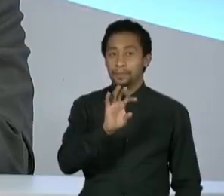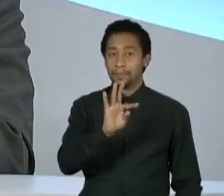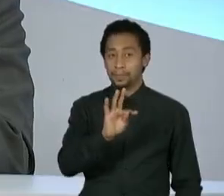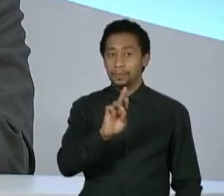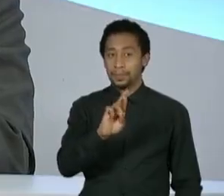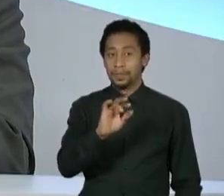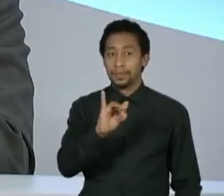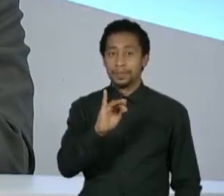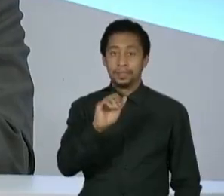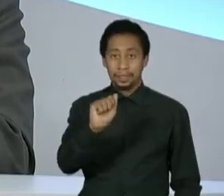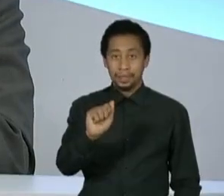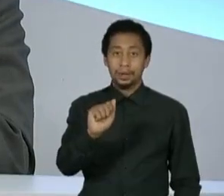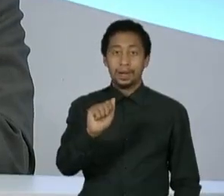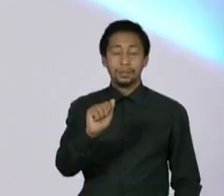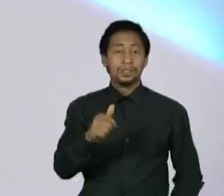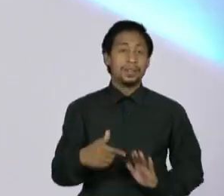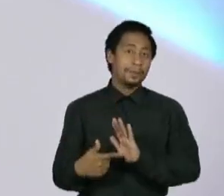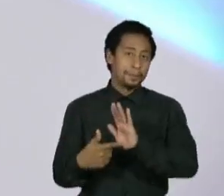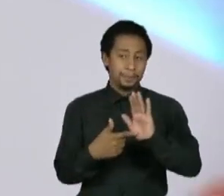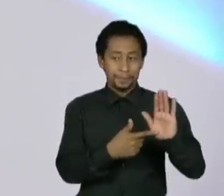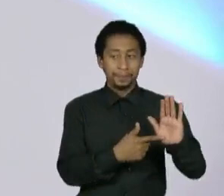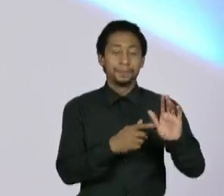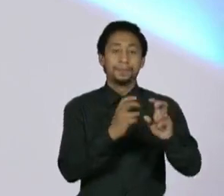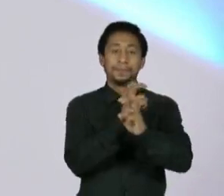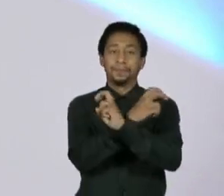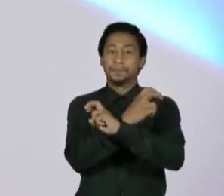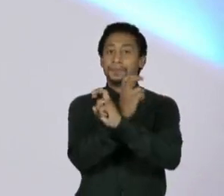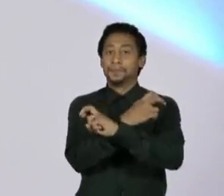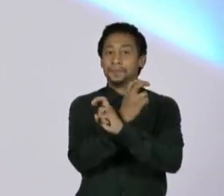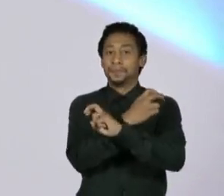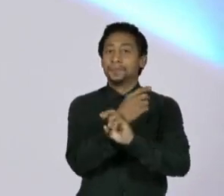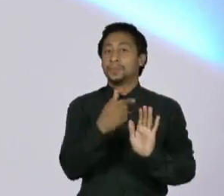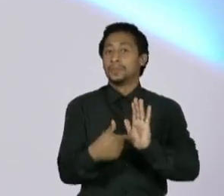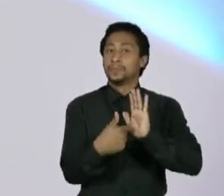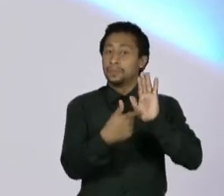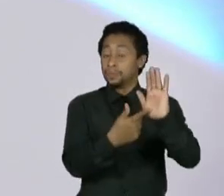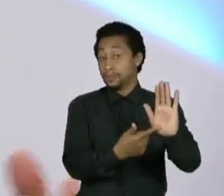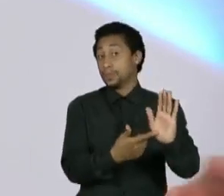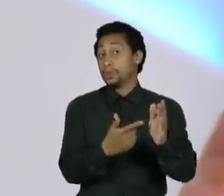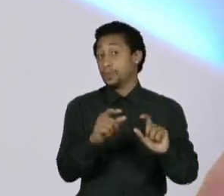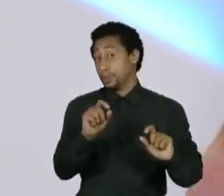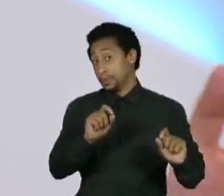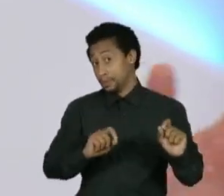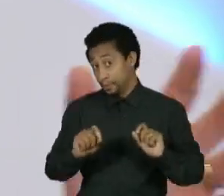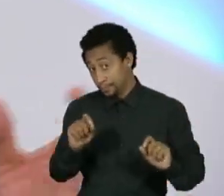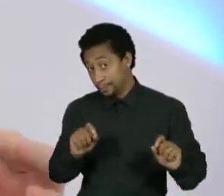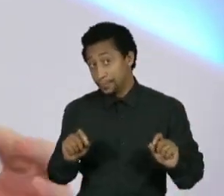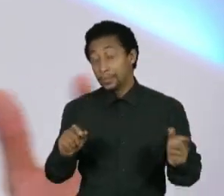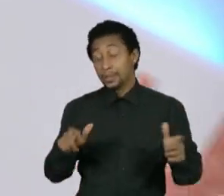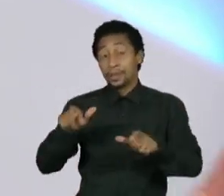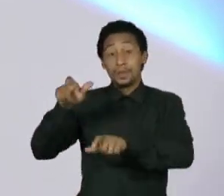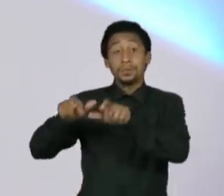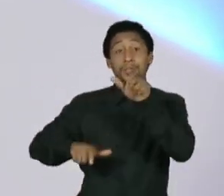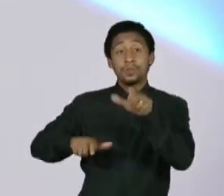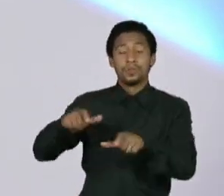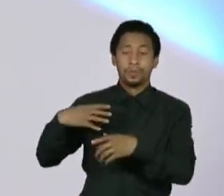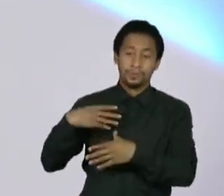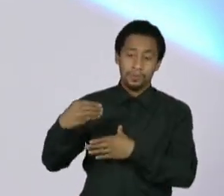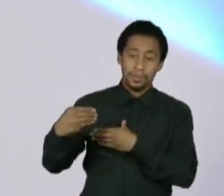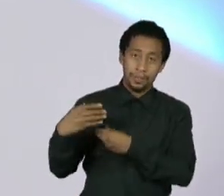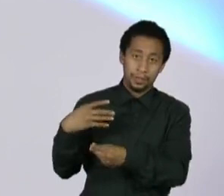de conservador de Putin? A imagem de conservador é a mesma história. A pessoa que tem filhos das várias